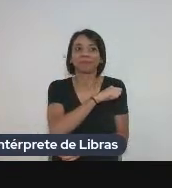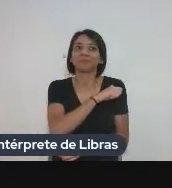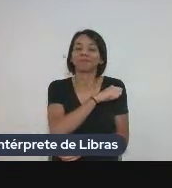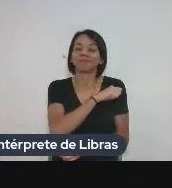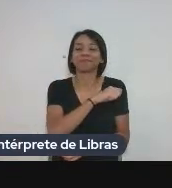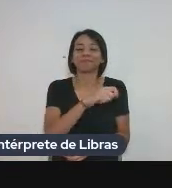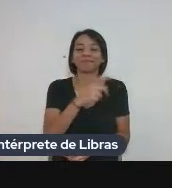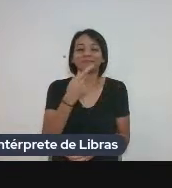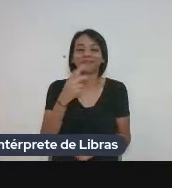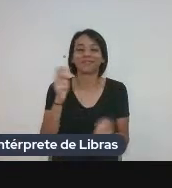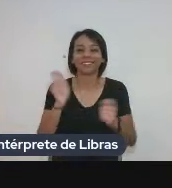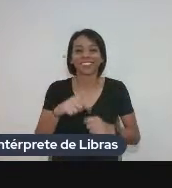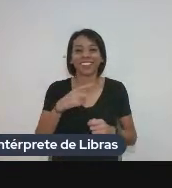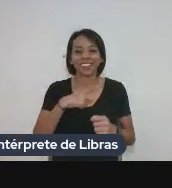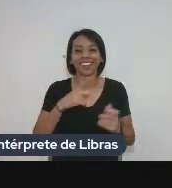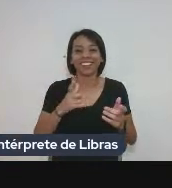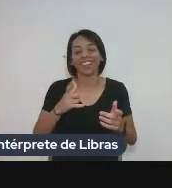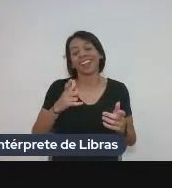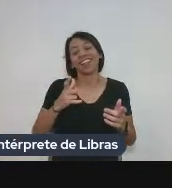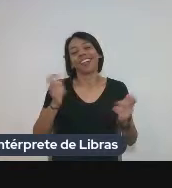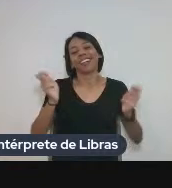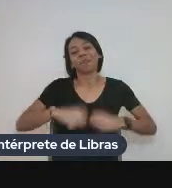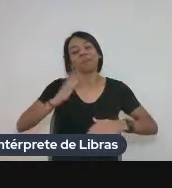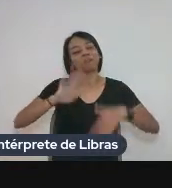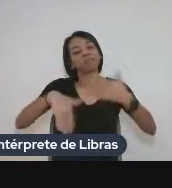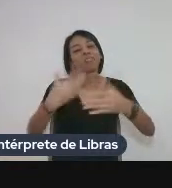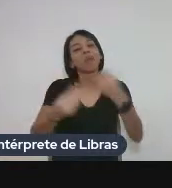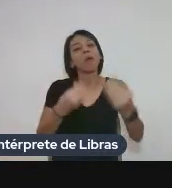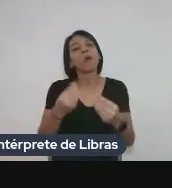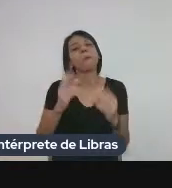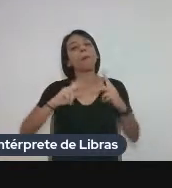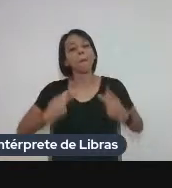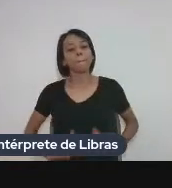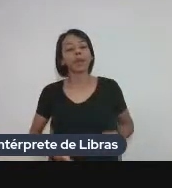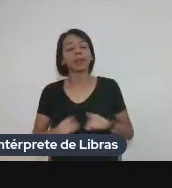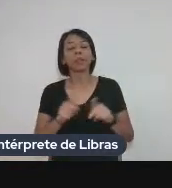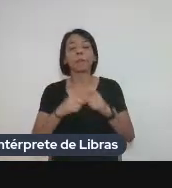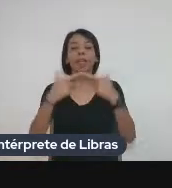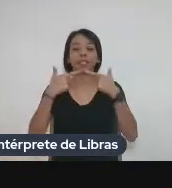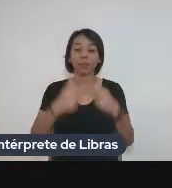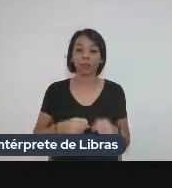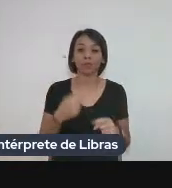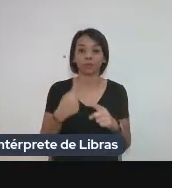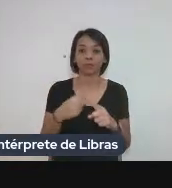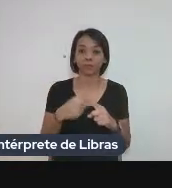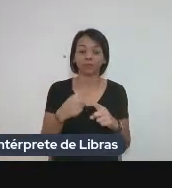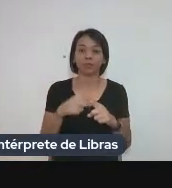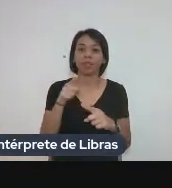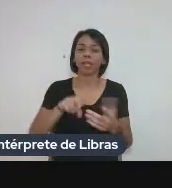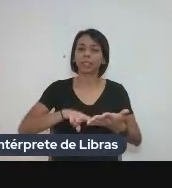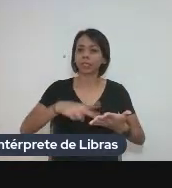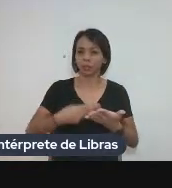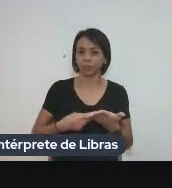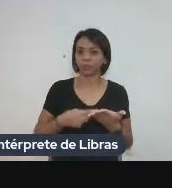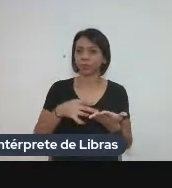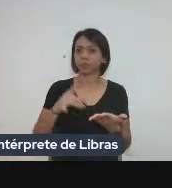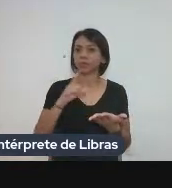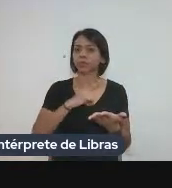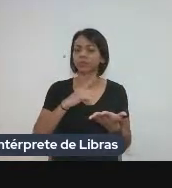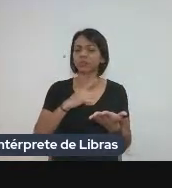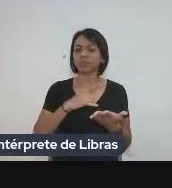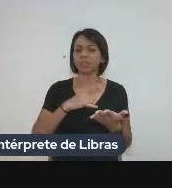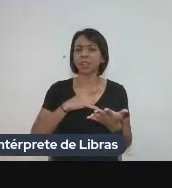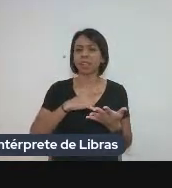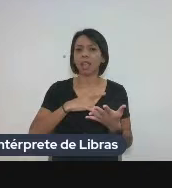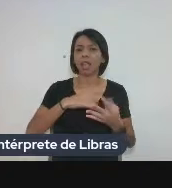capacidade de fazer ele evoluir como ser humano e também de forma linguística. Porque a tradução, ela tem uma gama